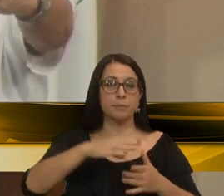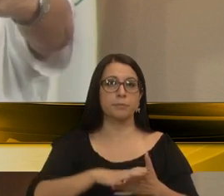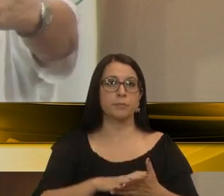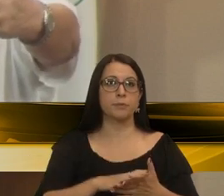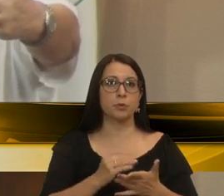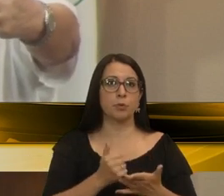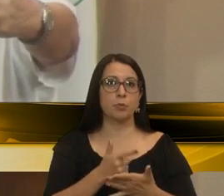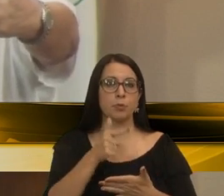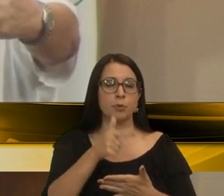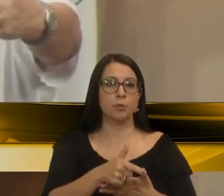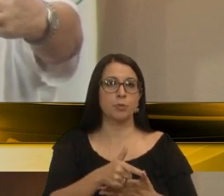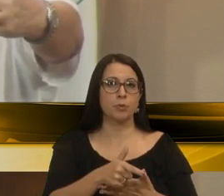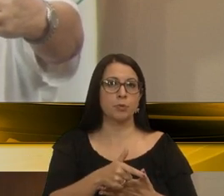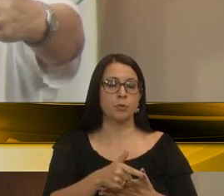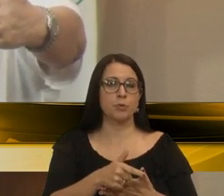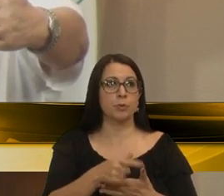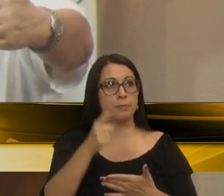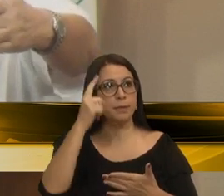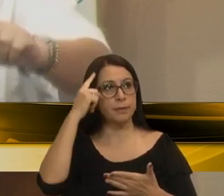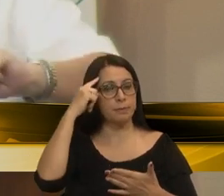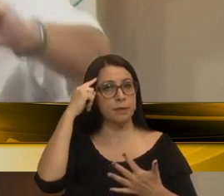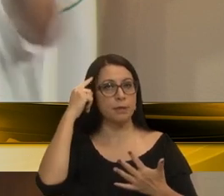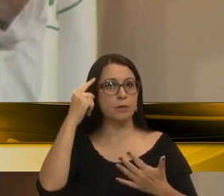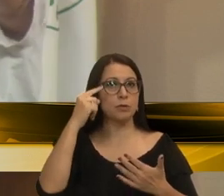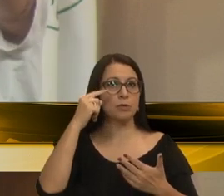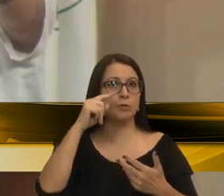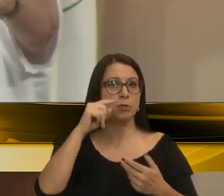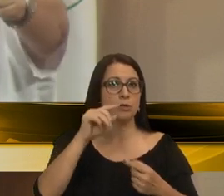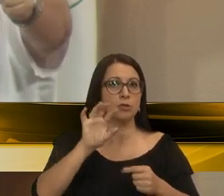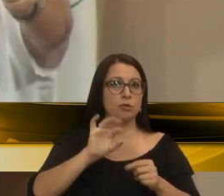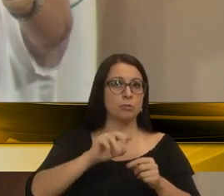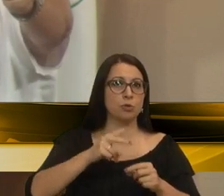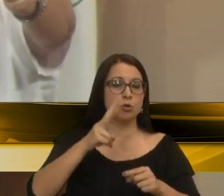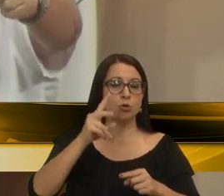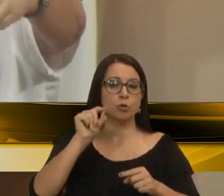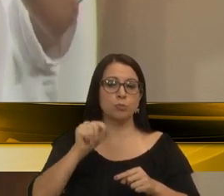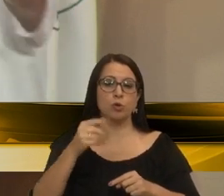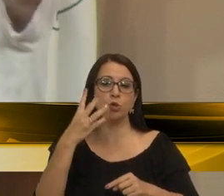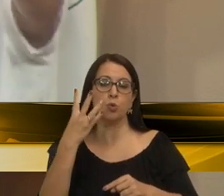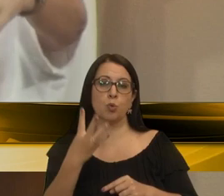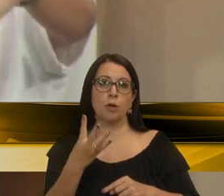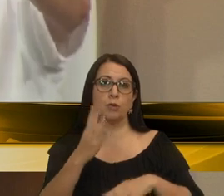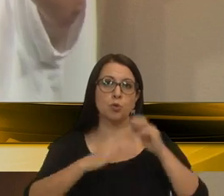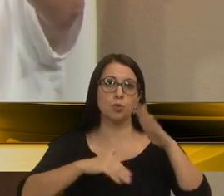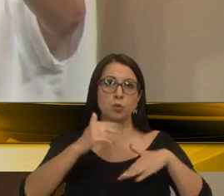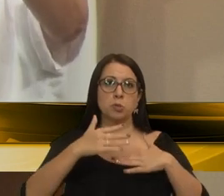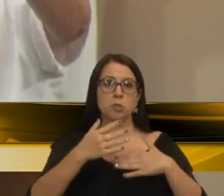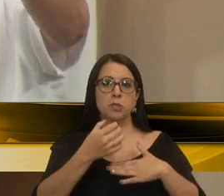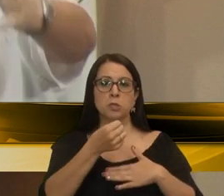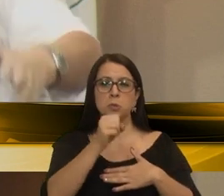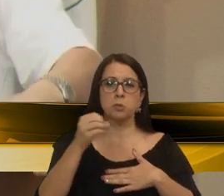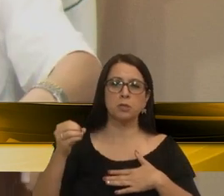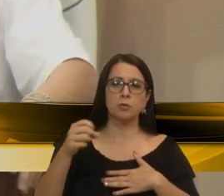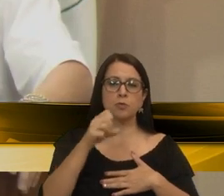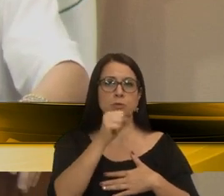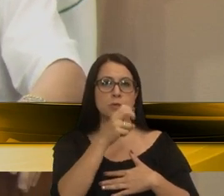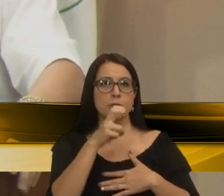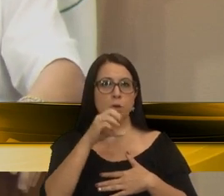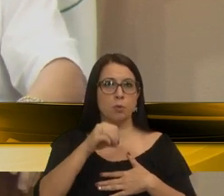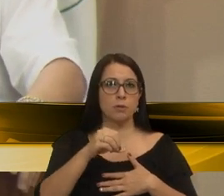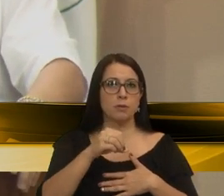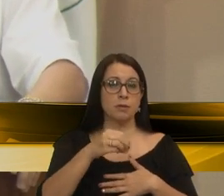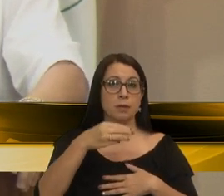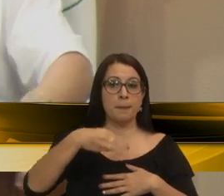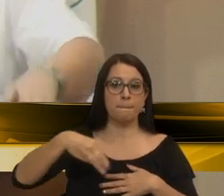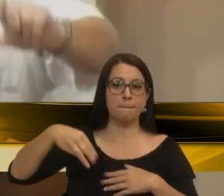adquiriu aquele terreno com a perspectiva de multiplicando por 2,4, construir em torno de 800, 850 metros